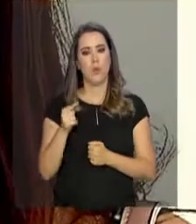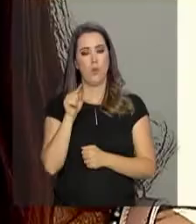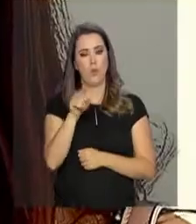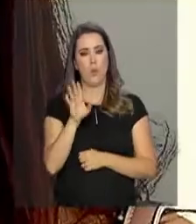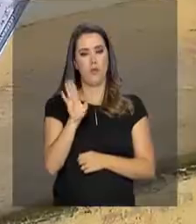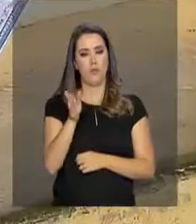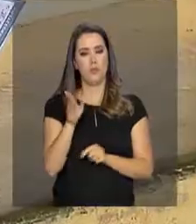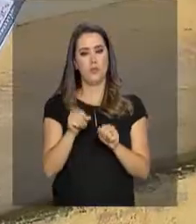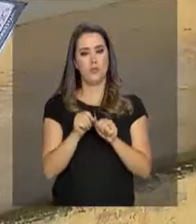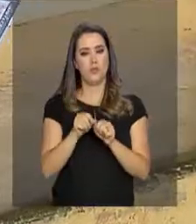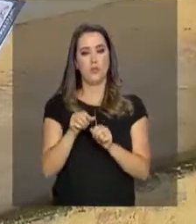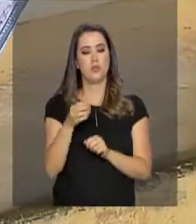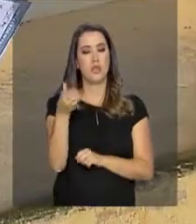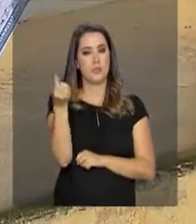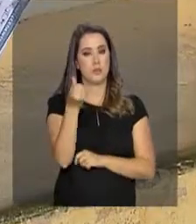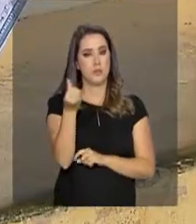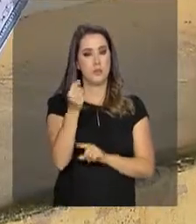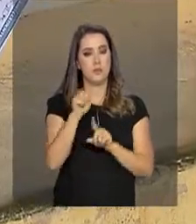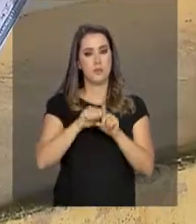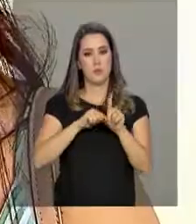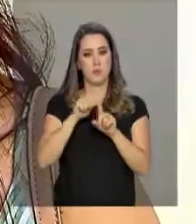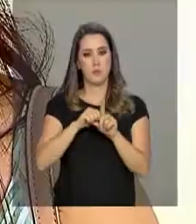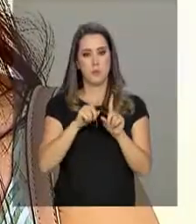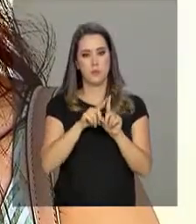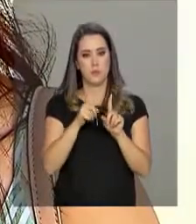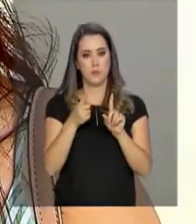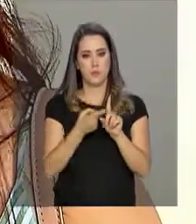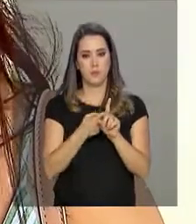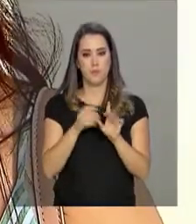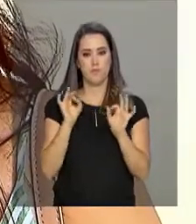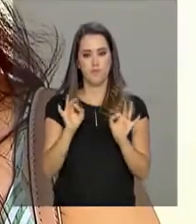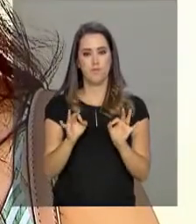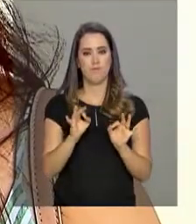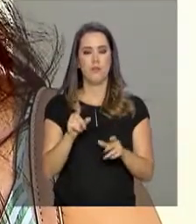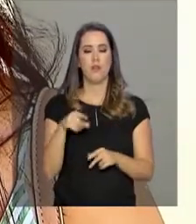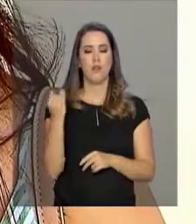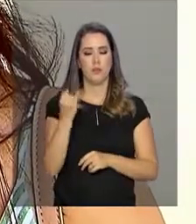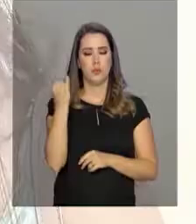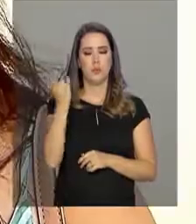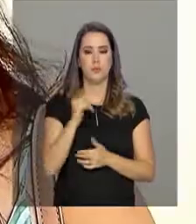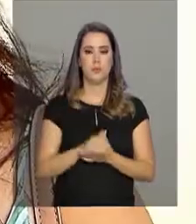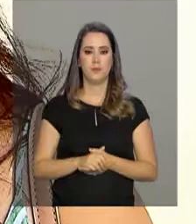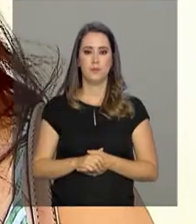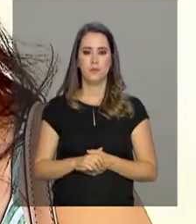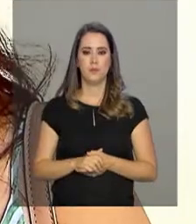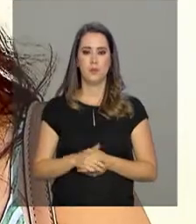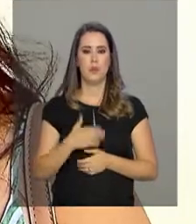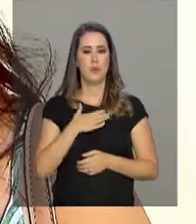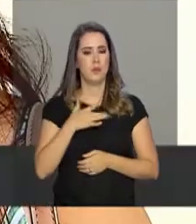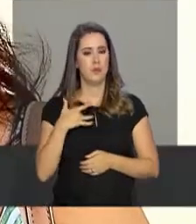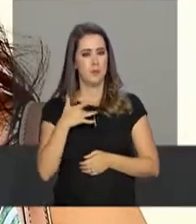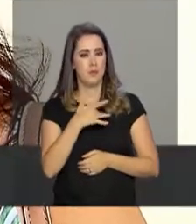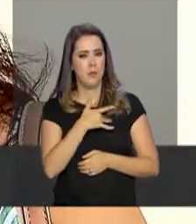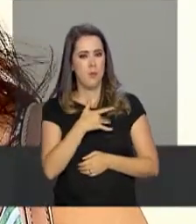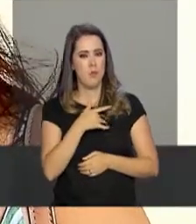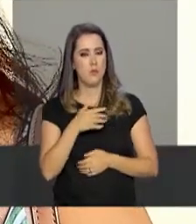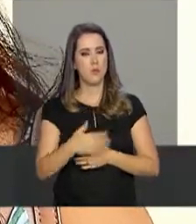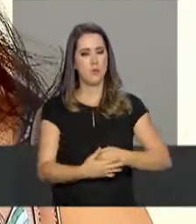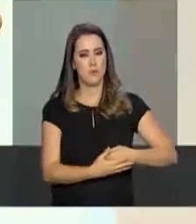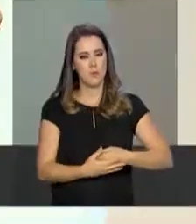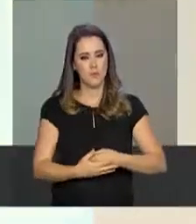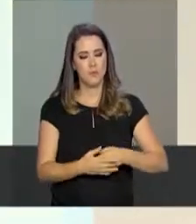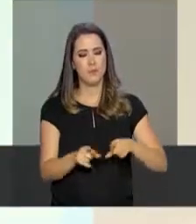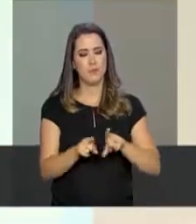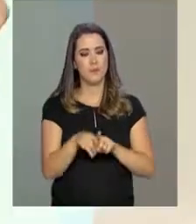Isabel, que está no sexto mês de gravidez. Com certeza, é importante para a minha saúde, para a saúde do bebê, né?